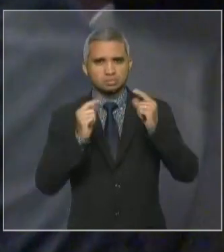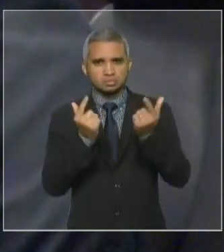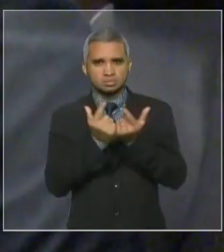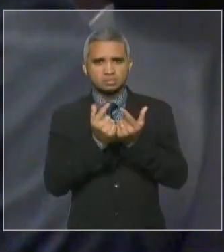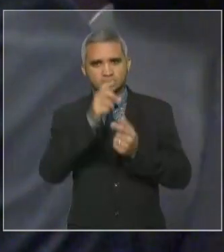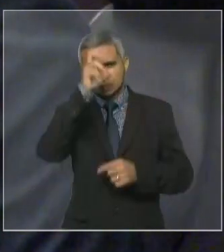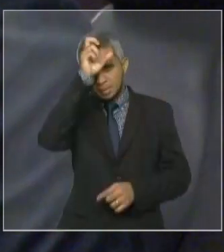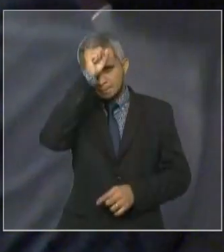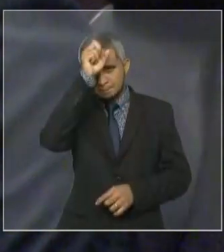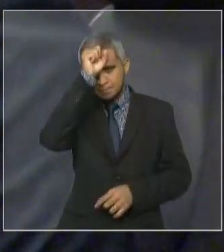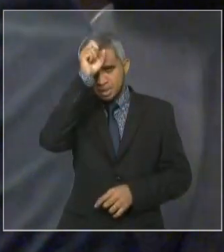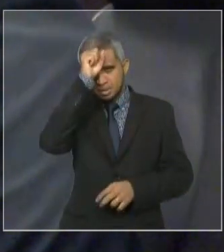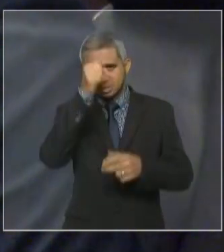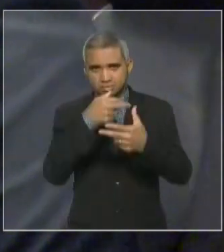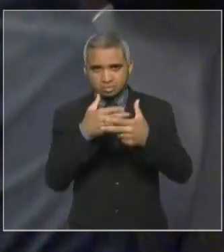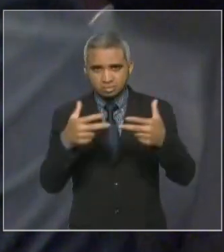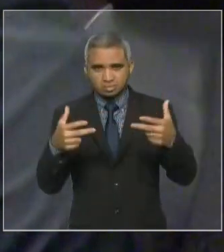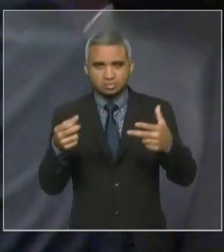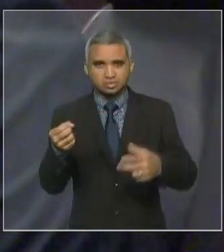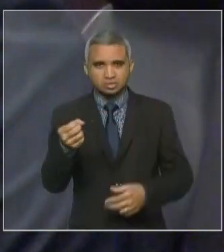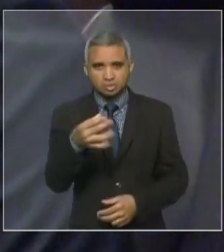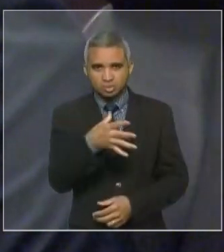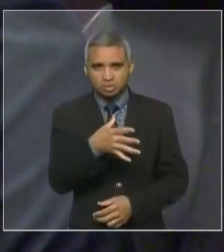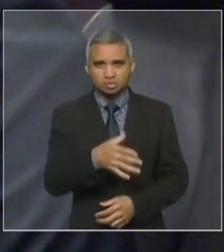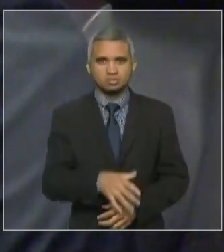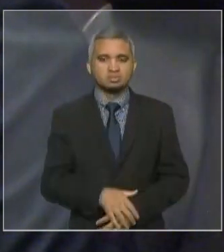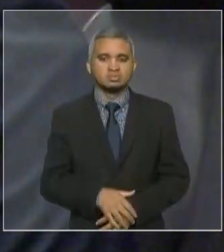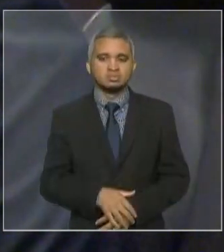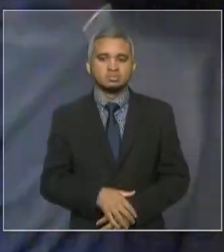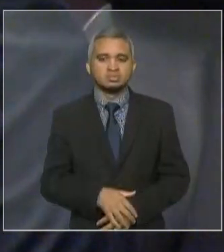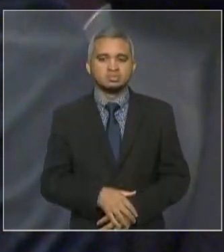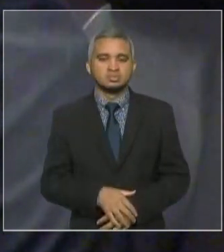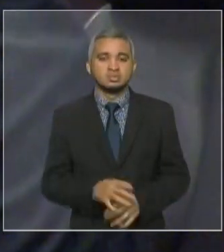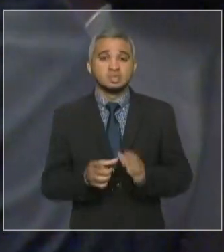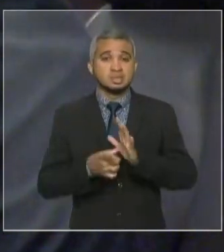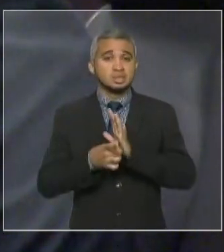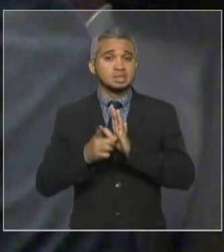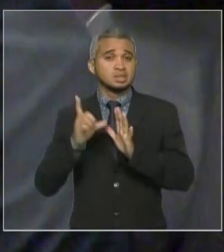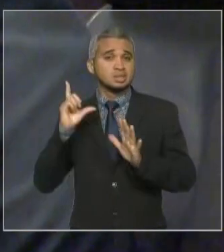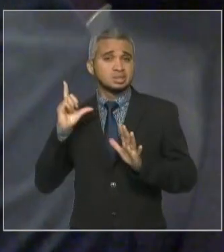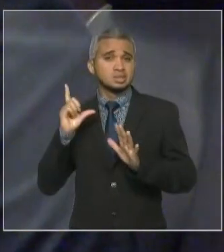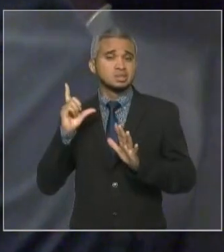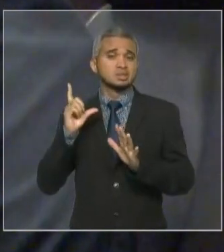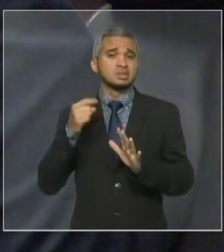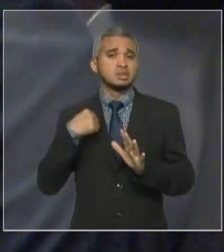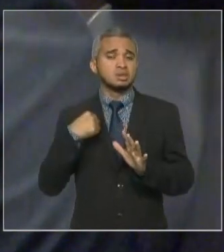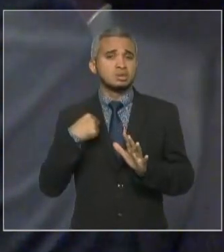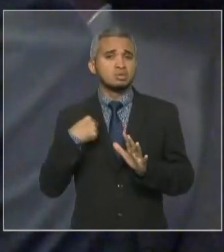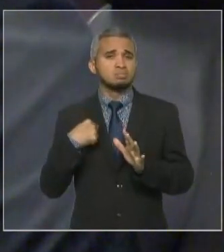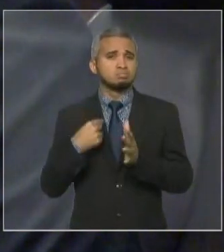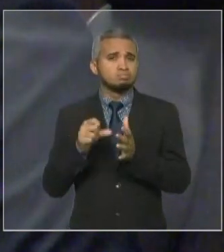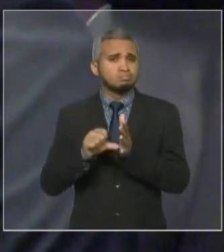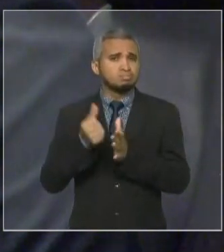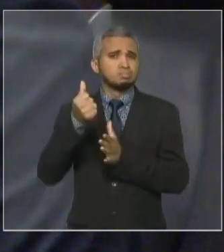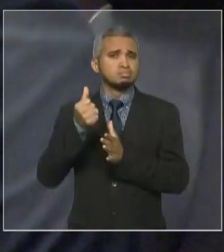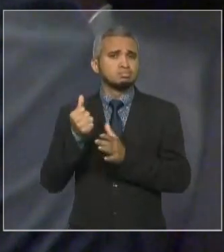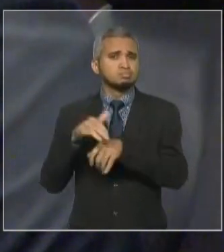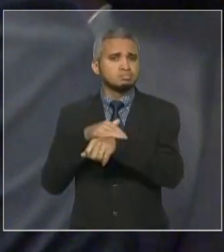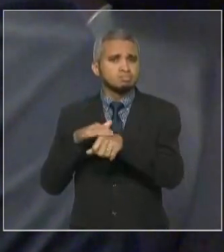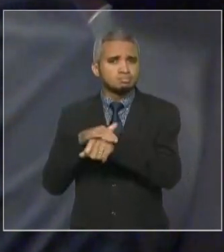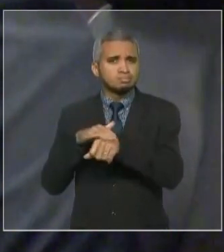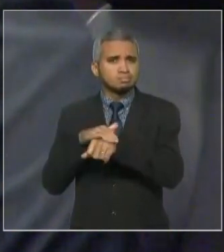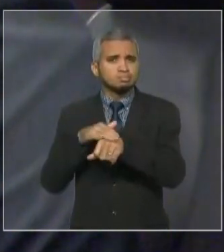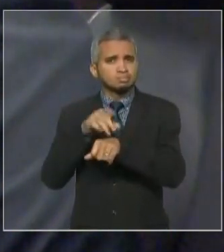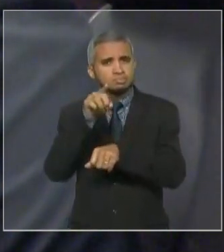primeiras pessoas que eu conversei antes e ainda de tomar posse como suplente na legislatura passada foi com V. Exª, pedindo orientação,